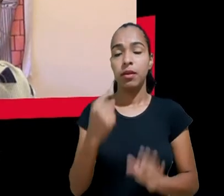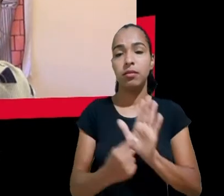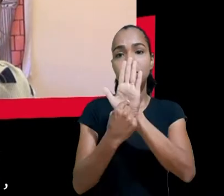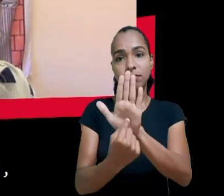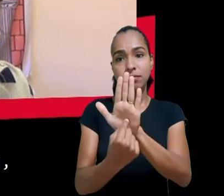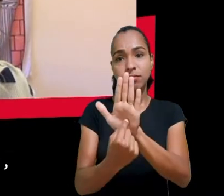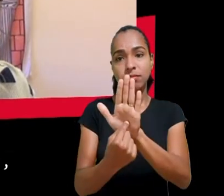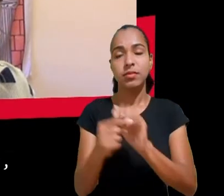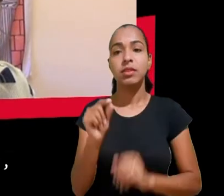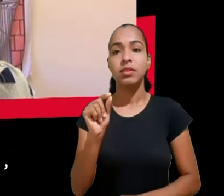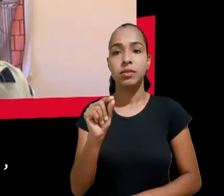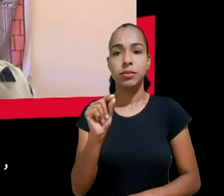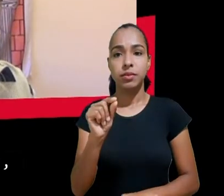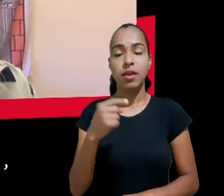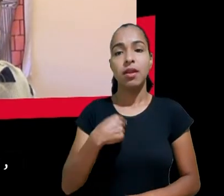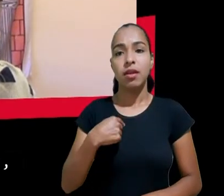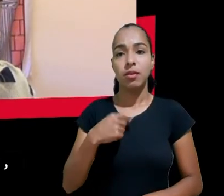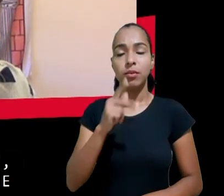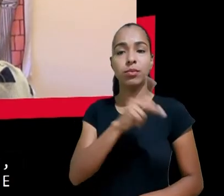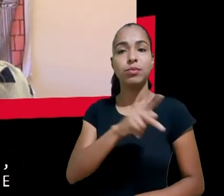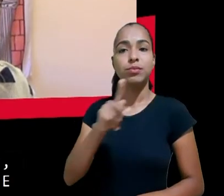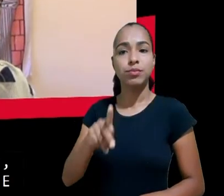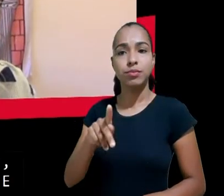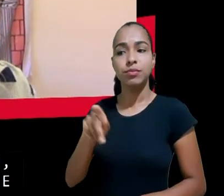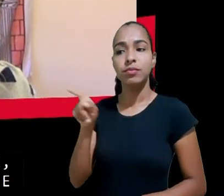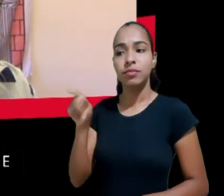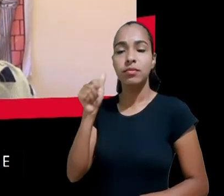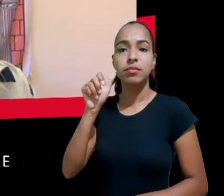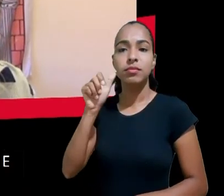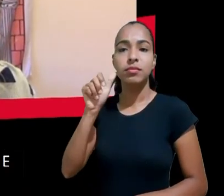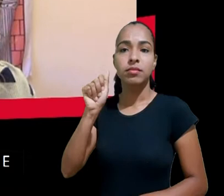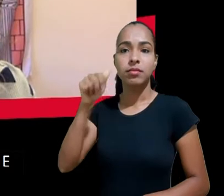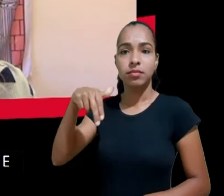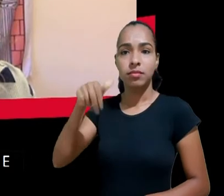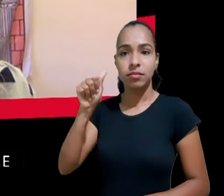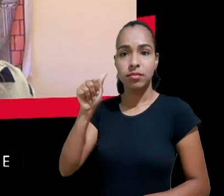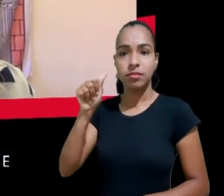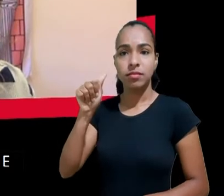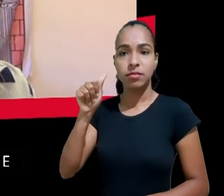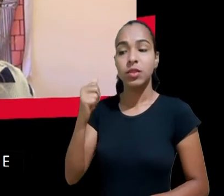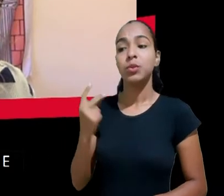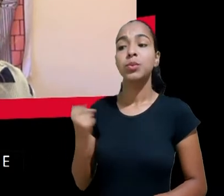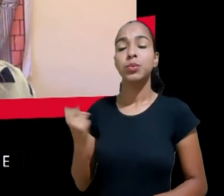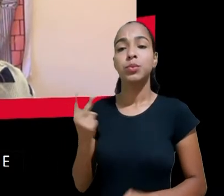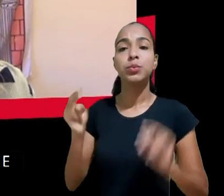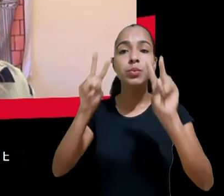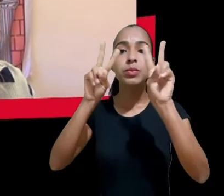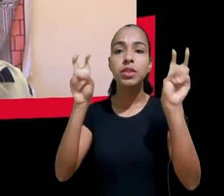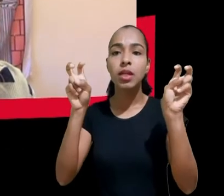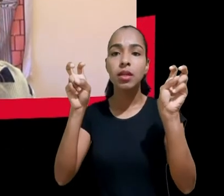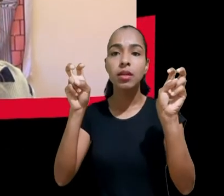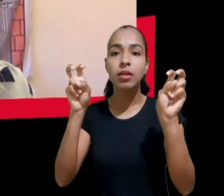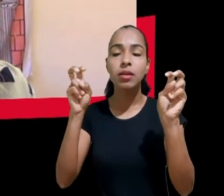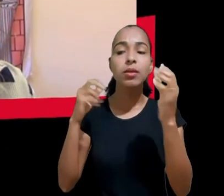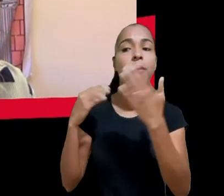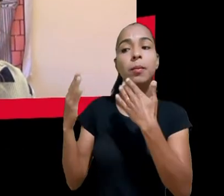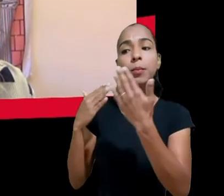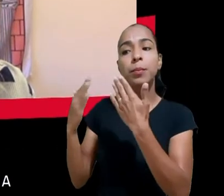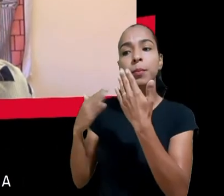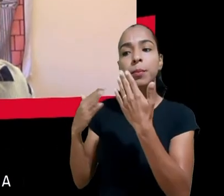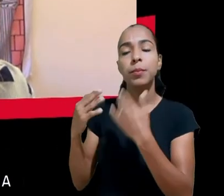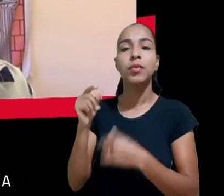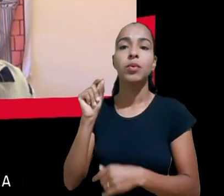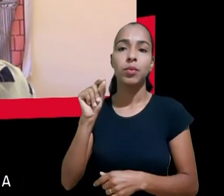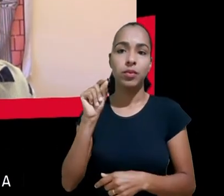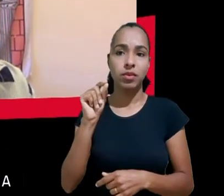eu e a professora Ana vamos conversar hoje nessa nossa mesa de debates. Nós decidimos que